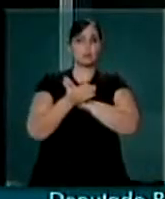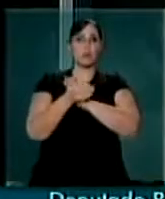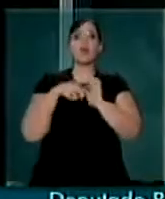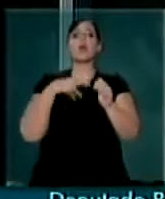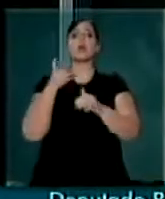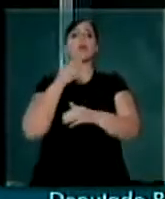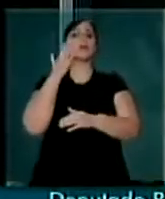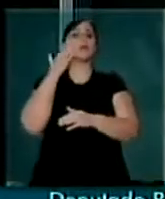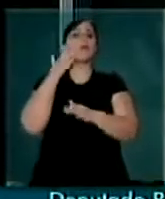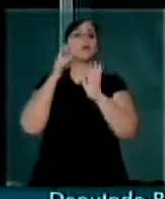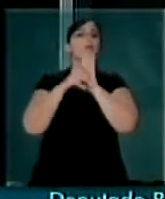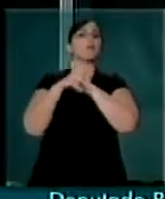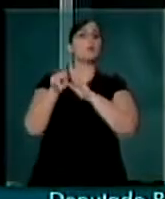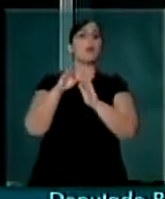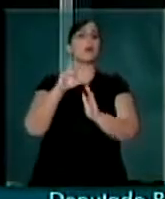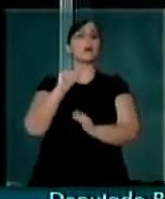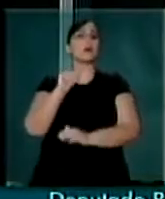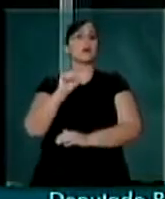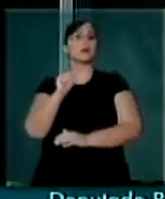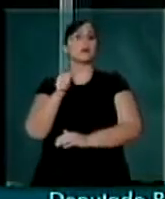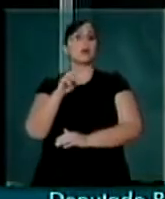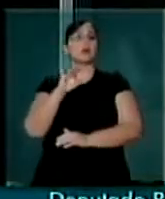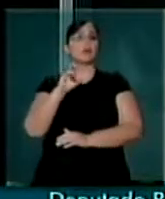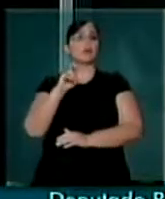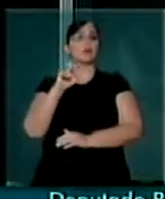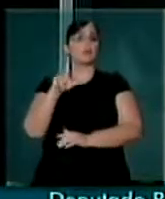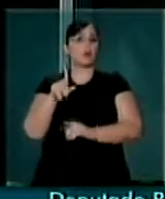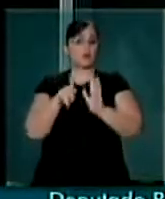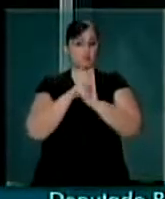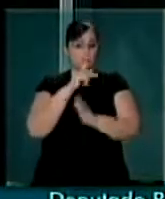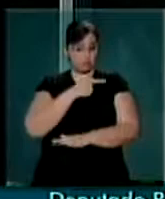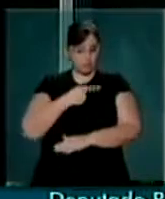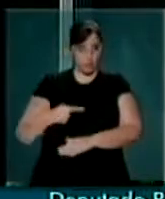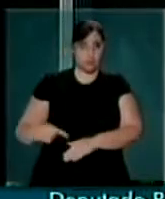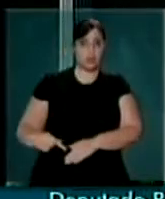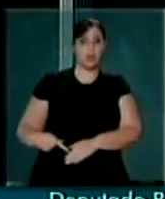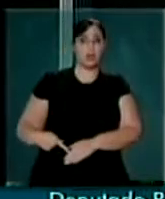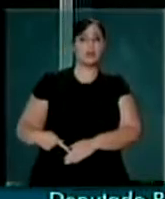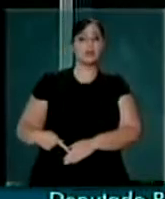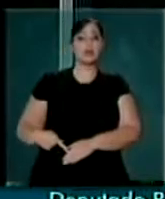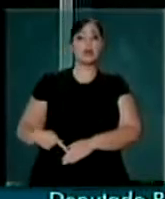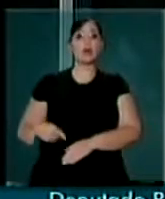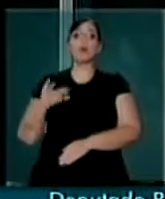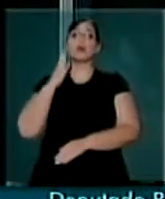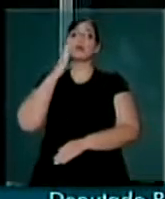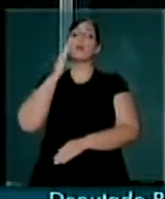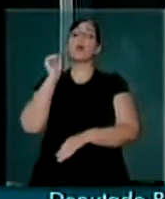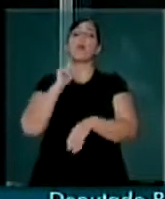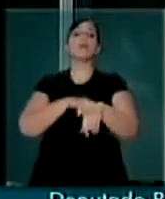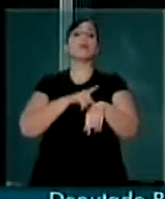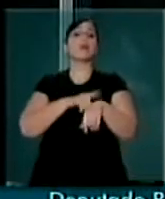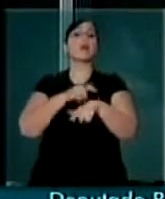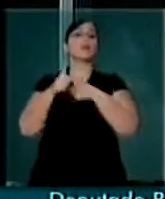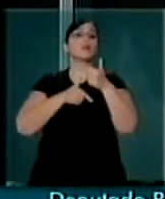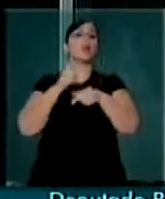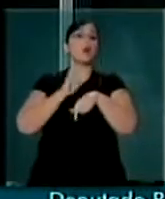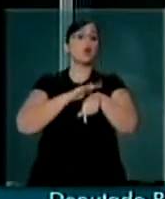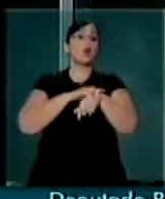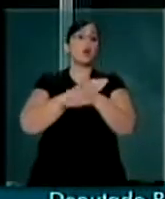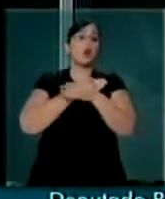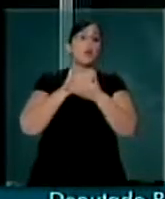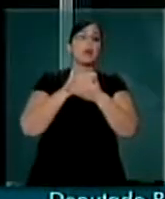saber da Casa Civil, da Presidência da República, qual é o horário de trabalho do Presidente da República.